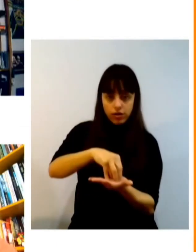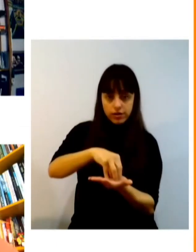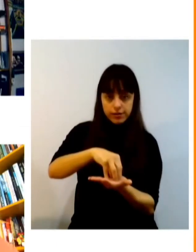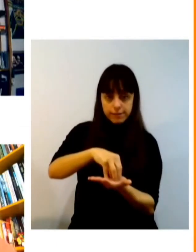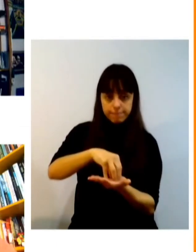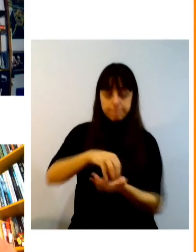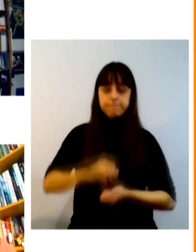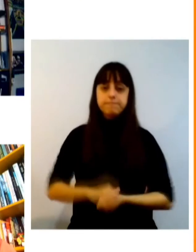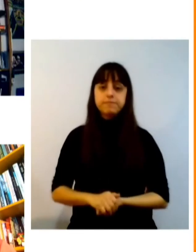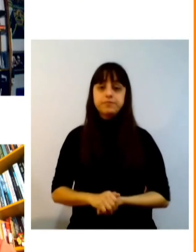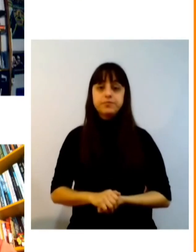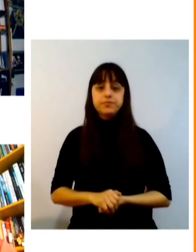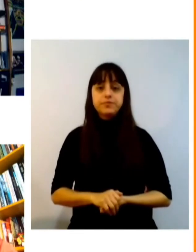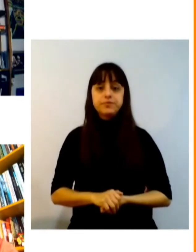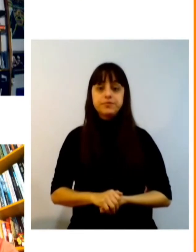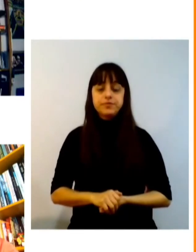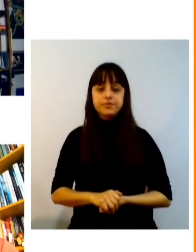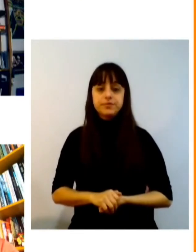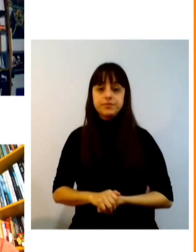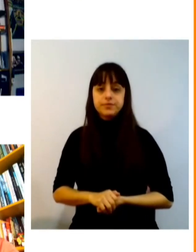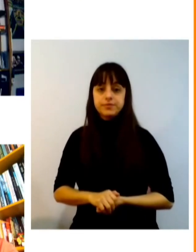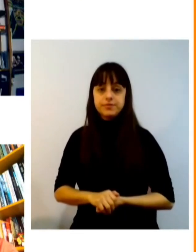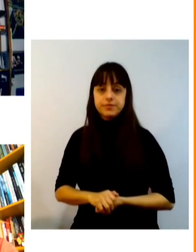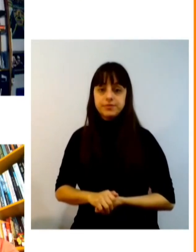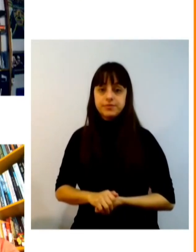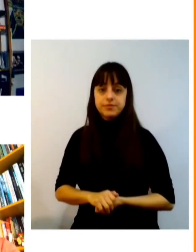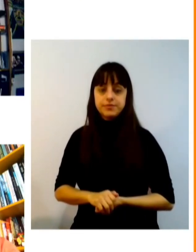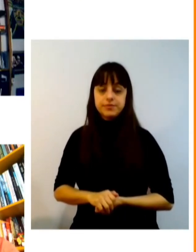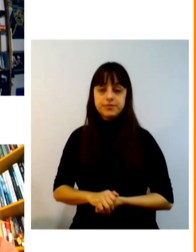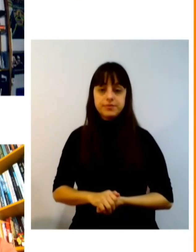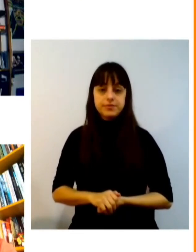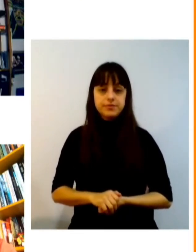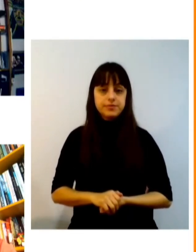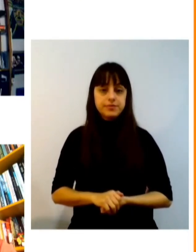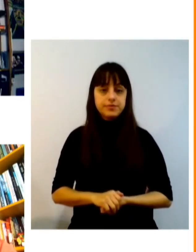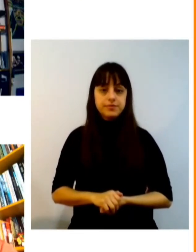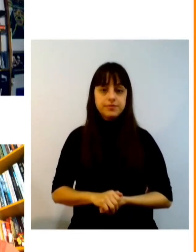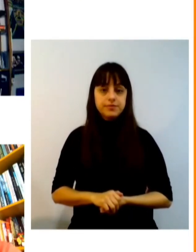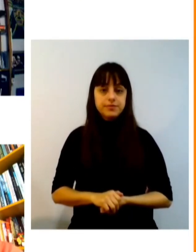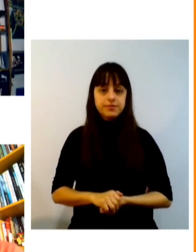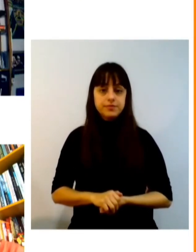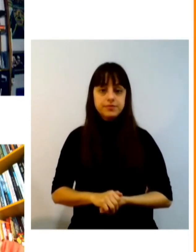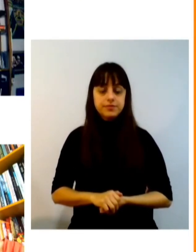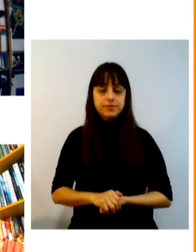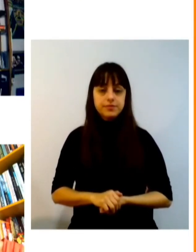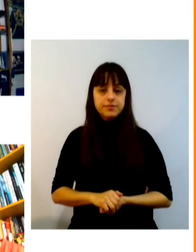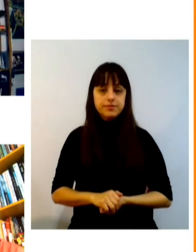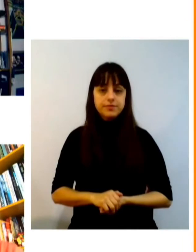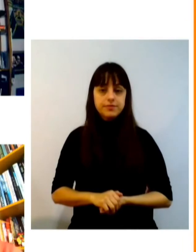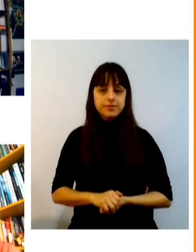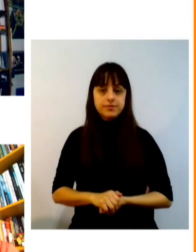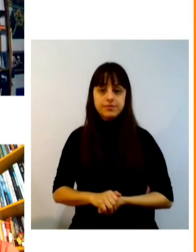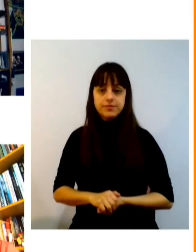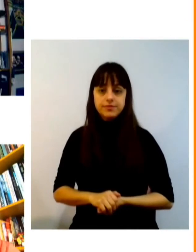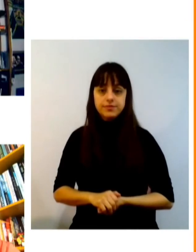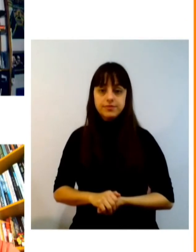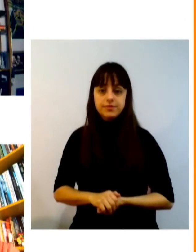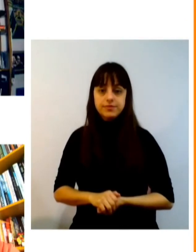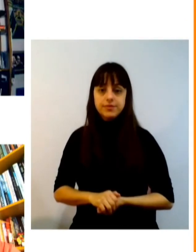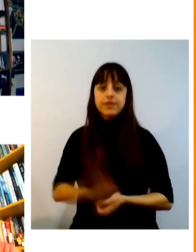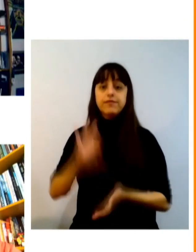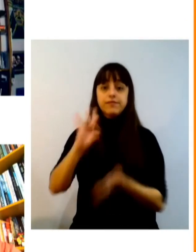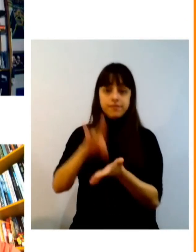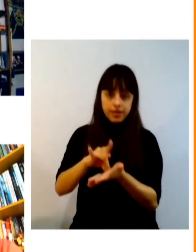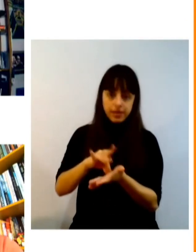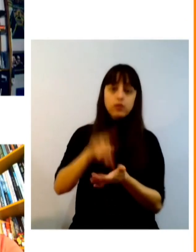enfatizar você pode validar muitas coisas digamos em contra mas nos